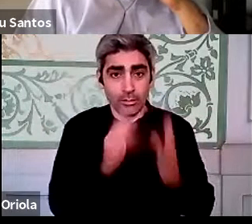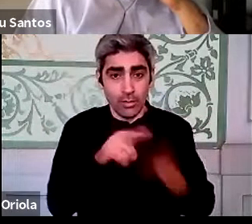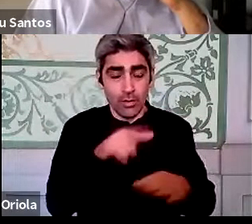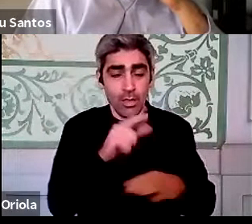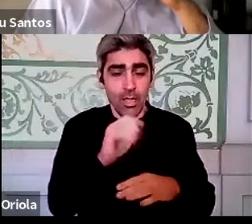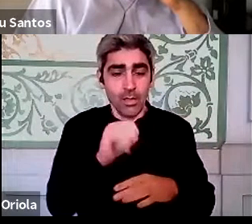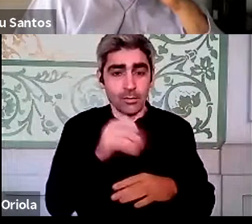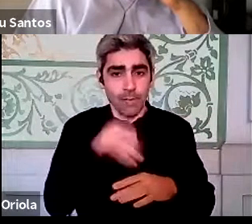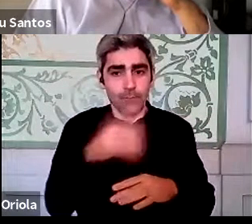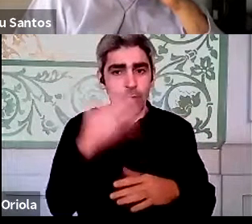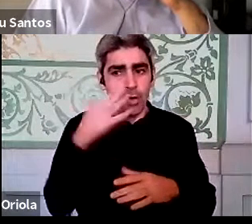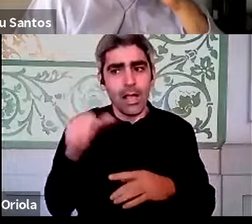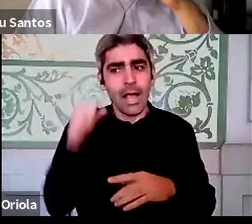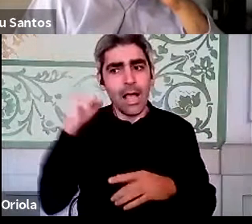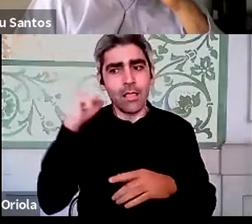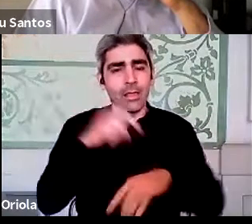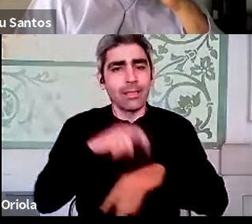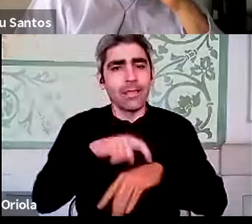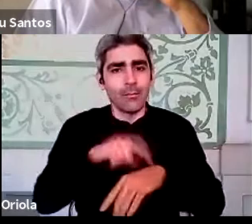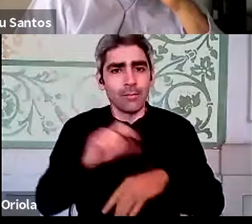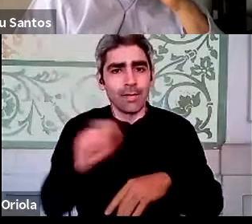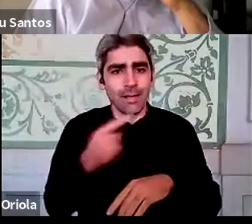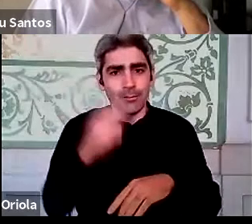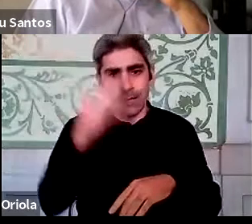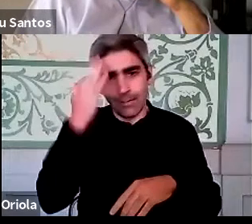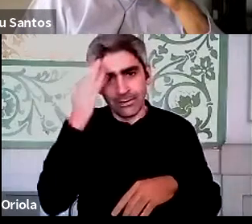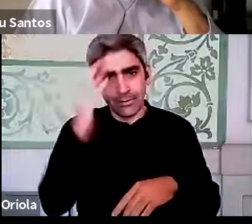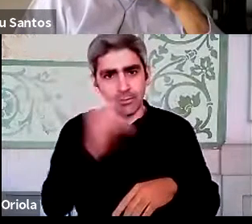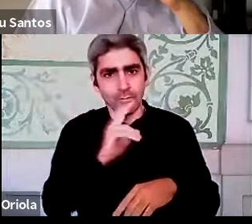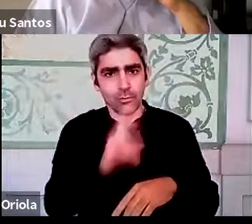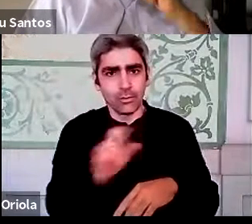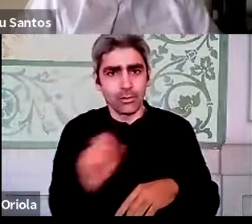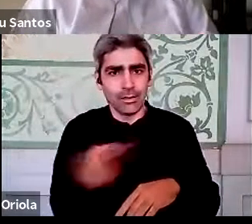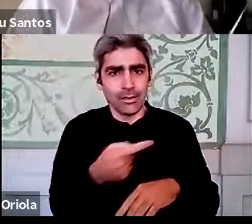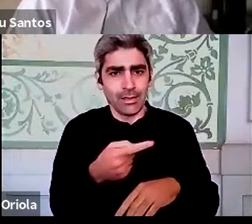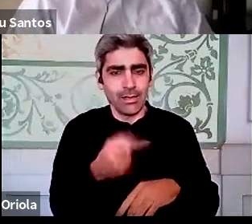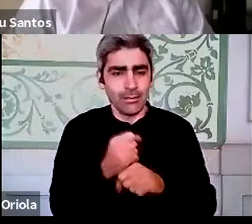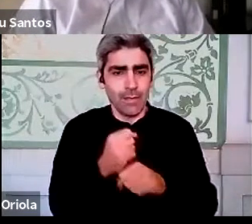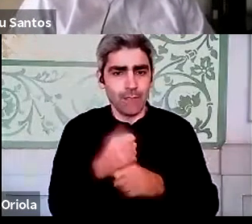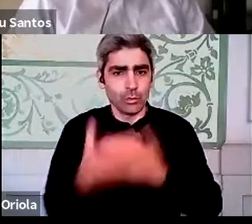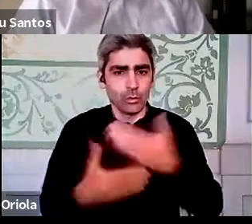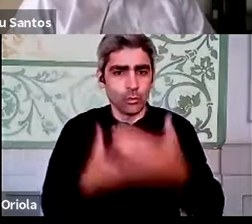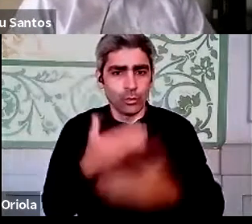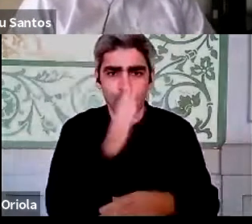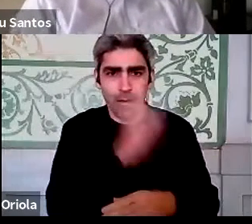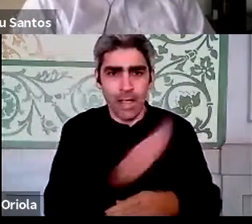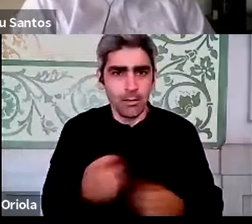nós ganhamos tempos, ganhamos capacidade de trabalho e de execução, mas também